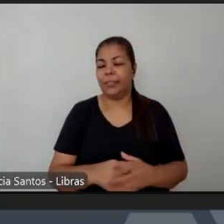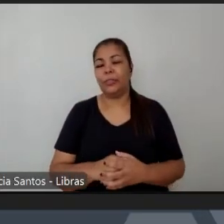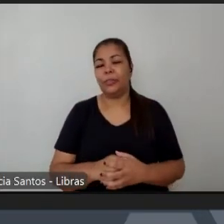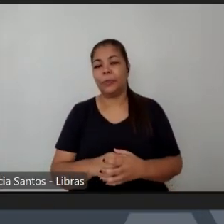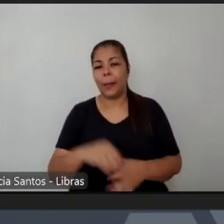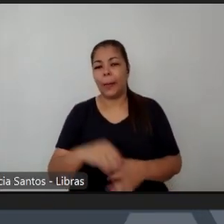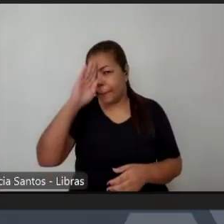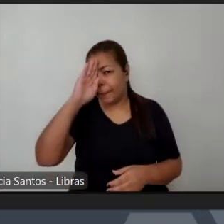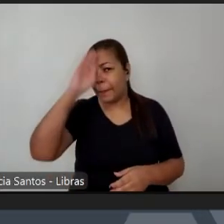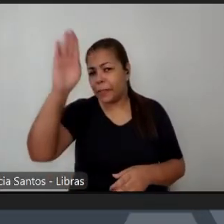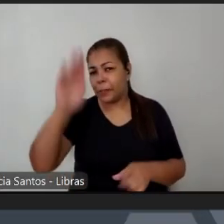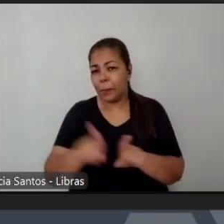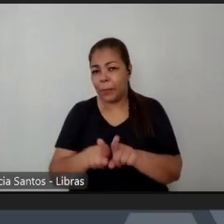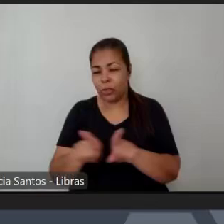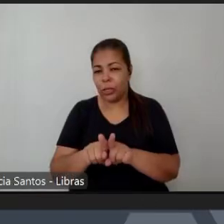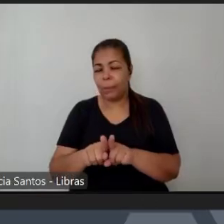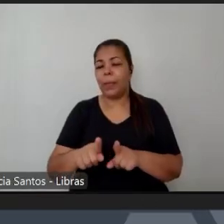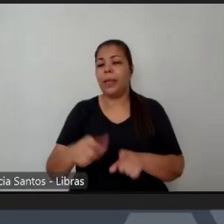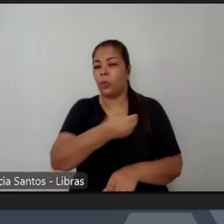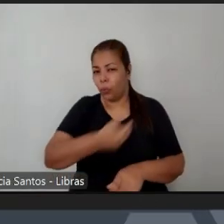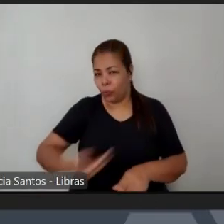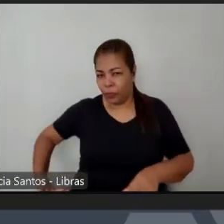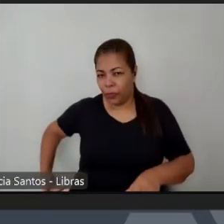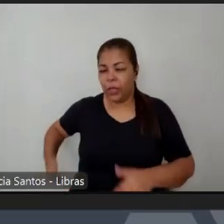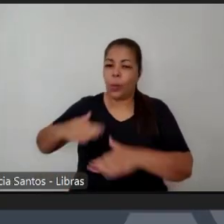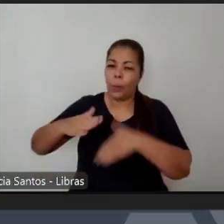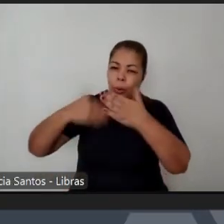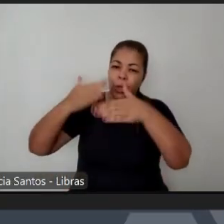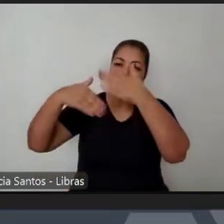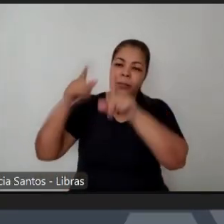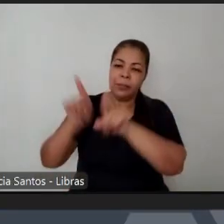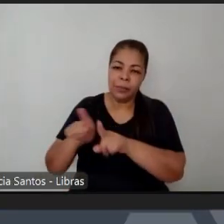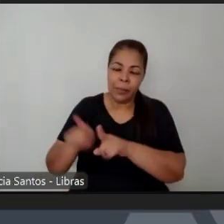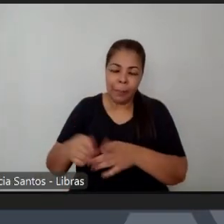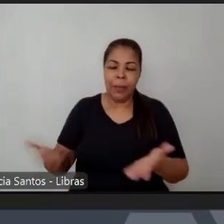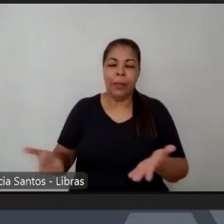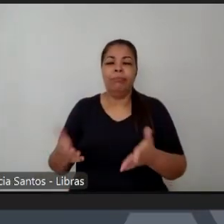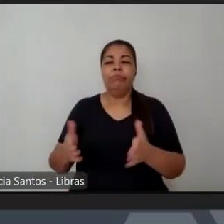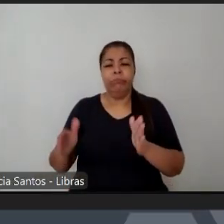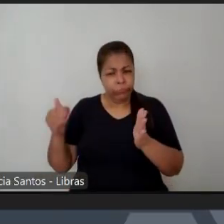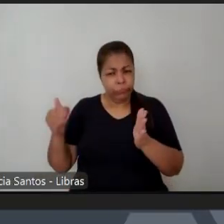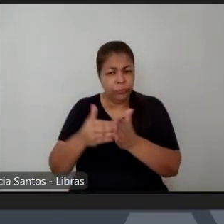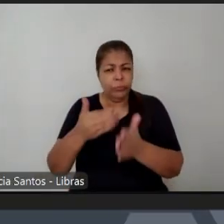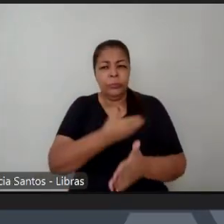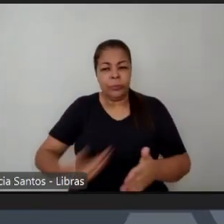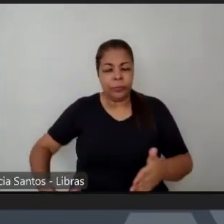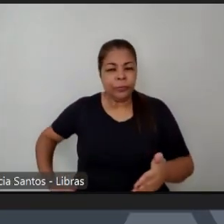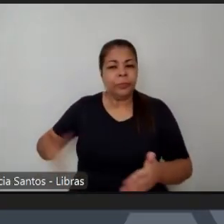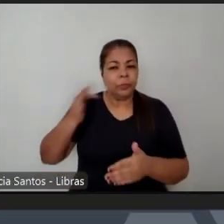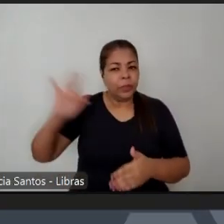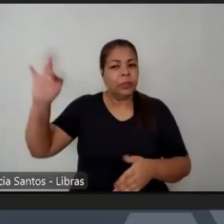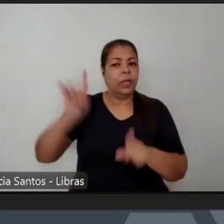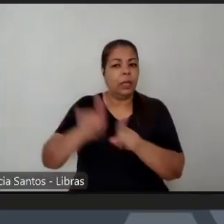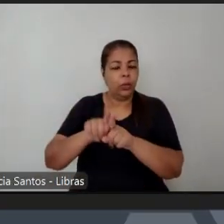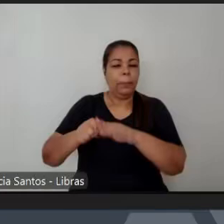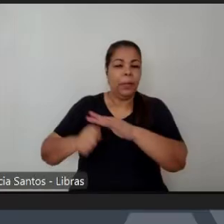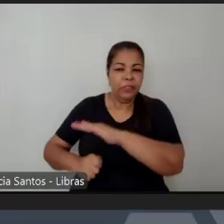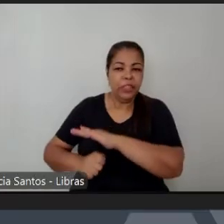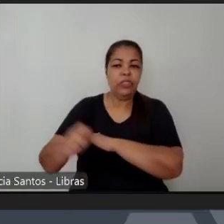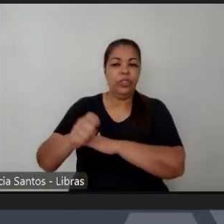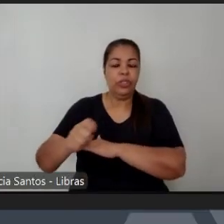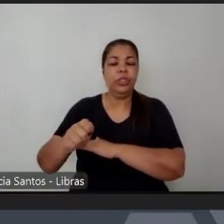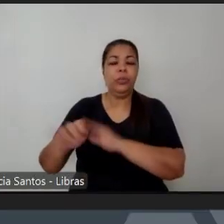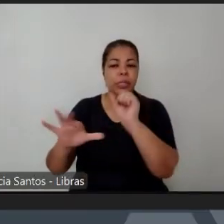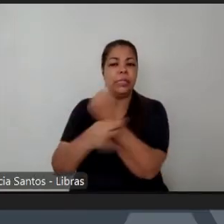governos progressistas tentando atacar por aí o mesmo governo federal investindo em segurança pública tentando fazer esse tipo de enfrentamento